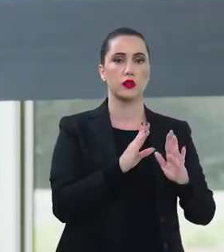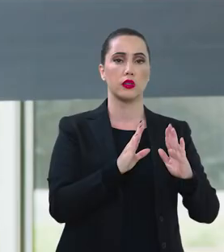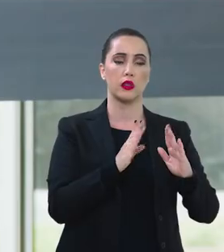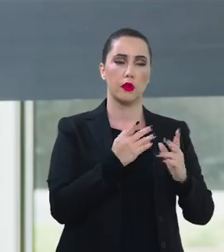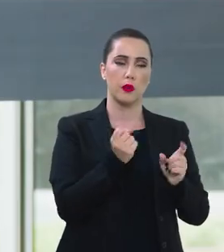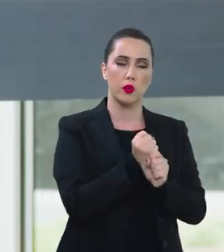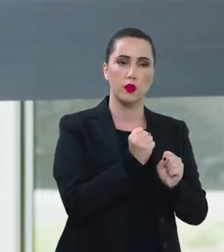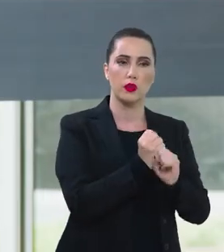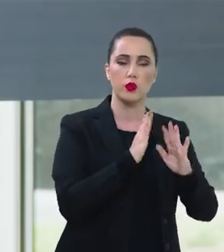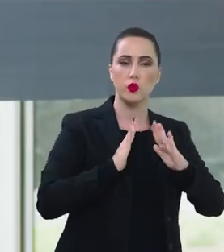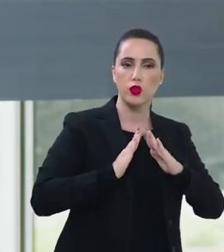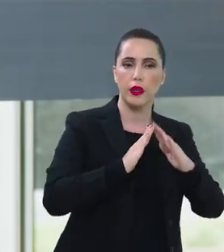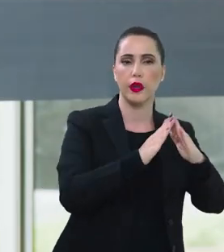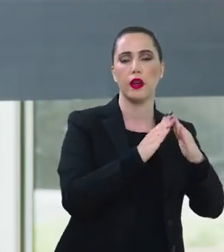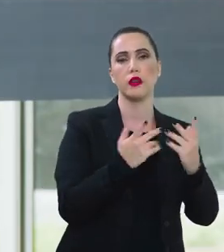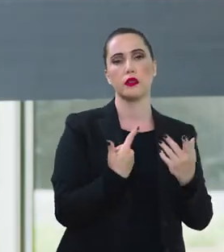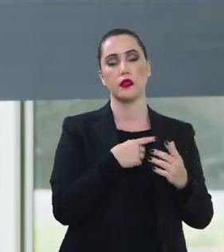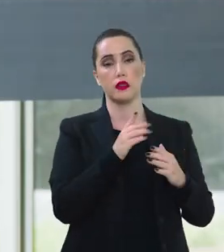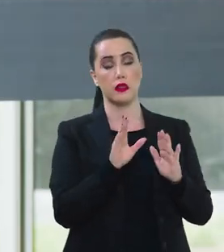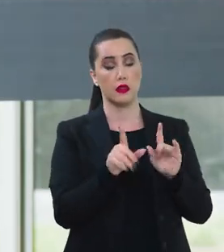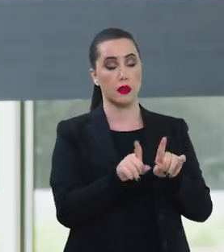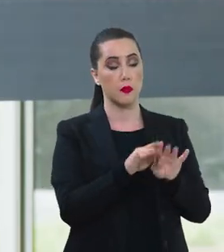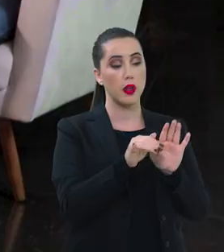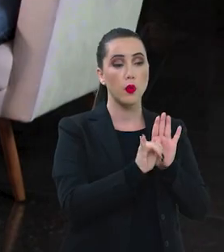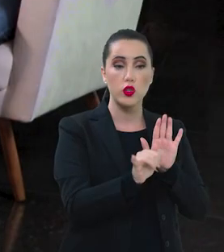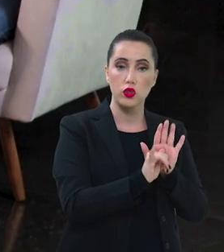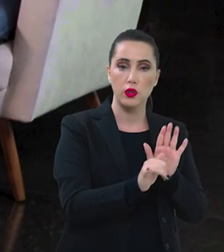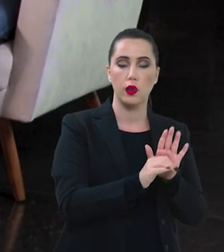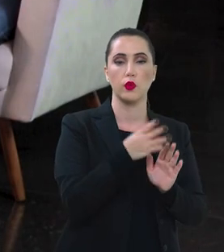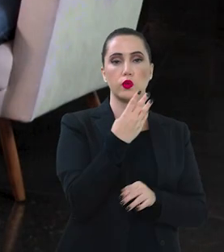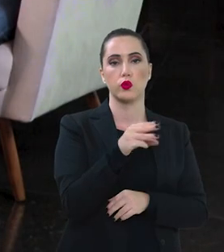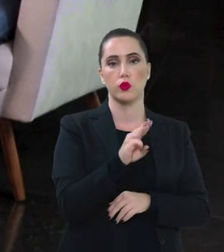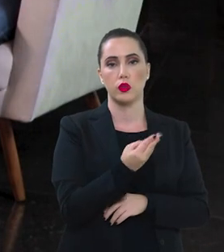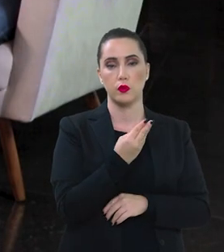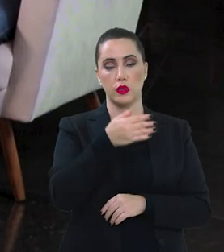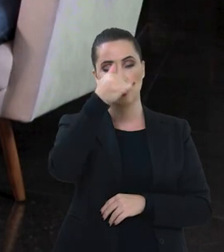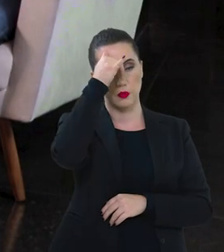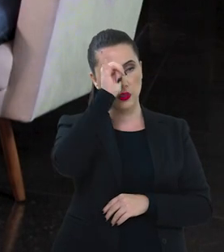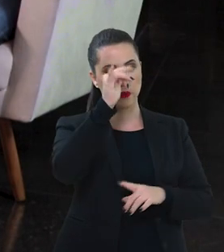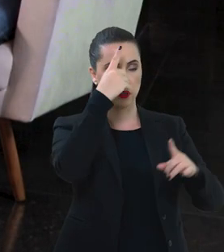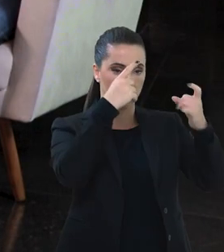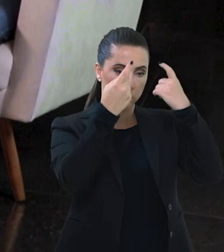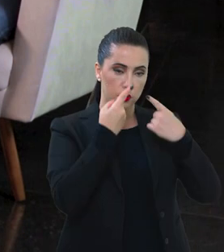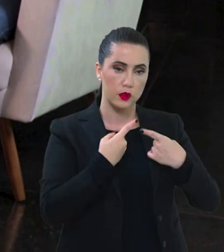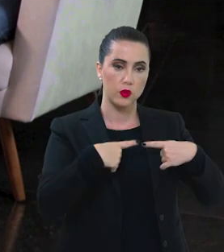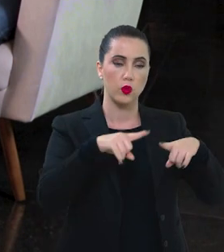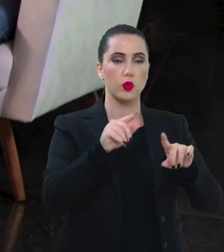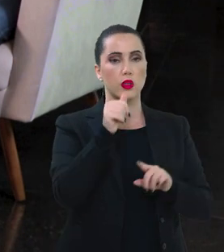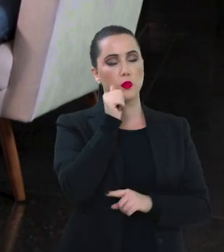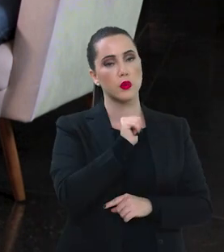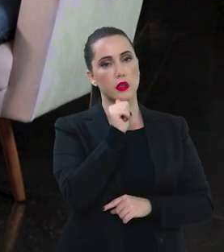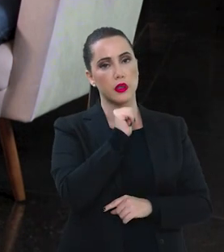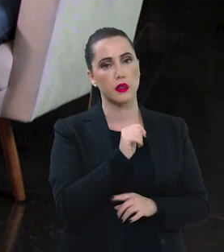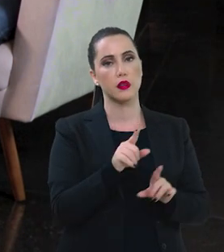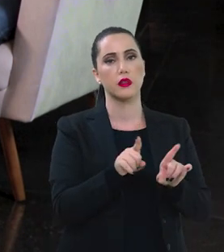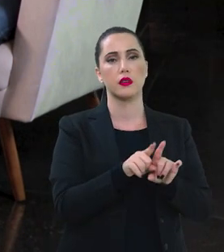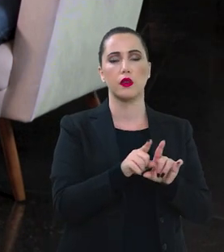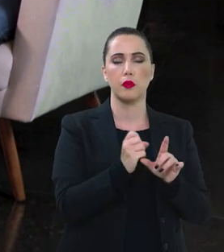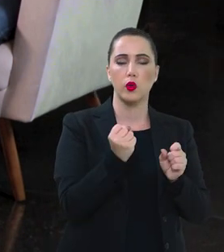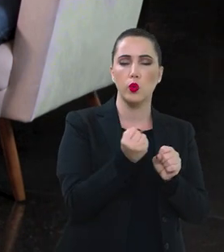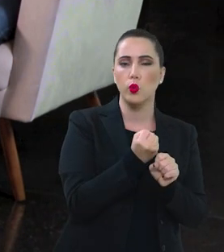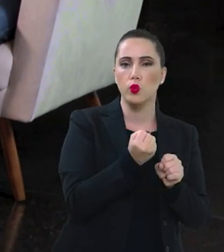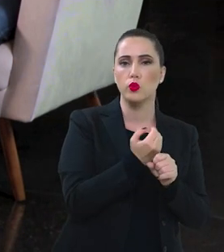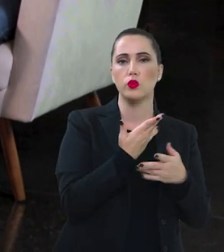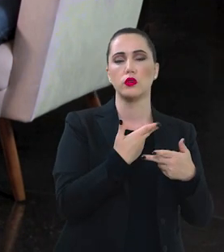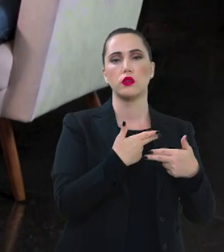até 40 casas da mulher brasileira, tem os editais de 4 milhões para fomento à política de enfrentamento da violência contra a mulher, o edital Procap para a